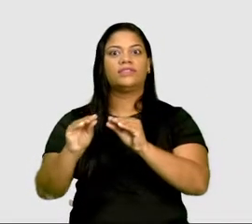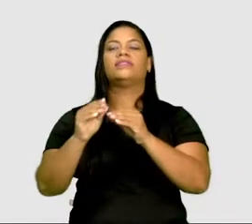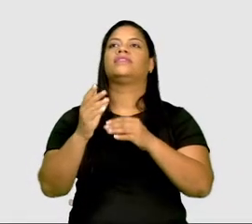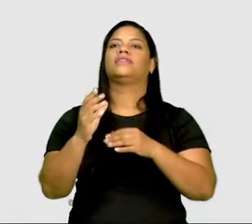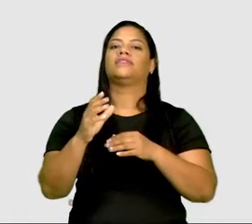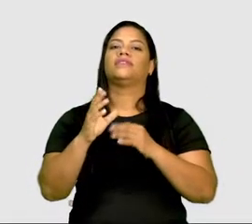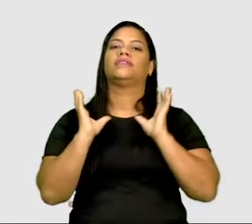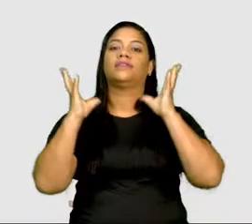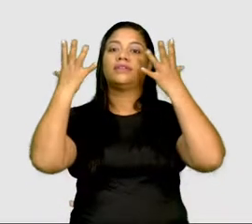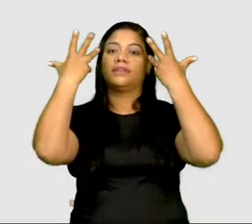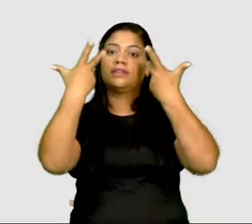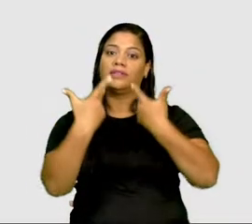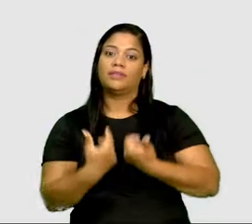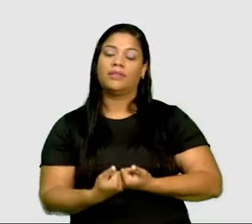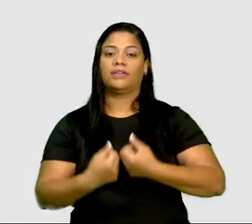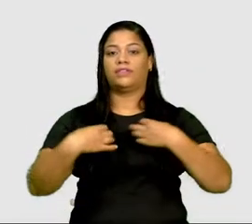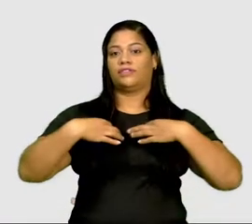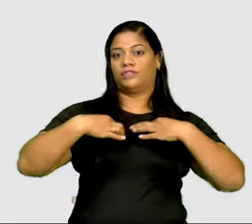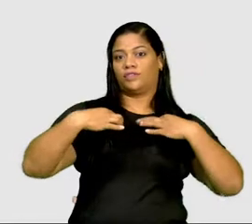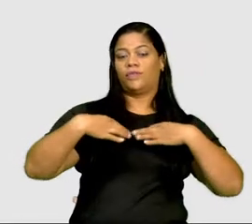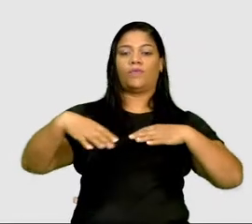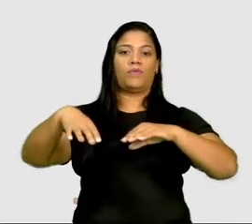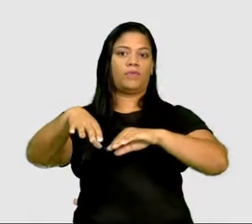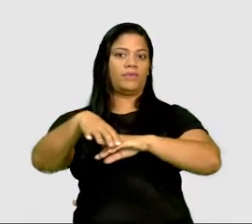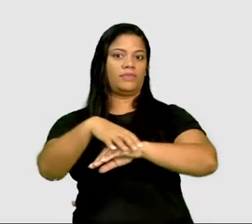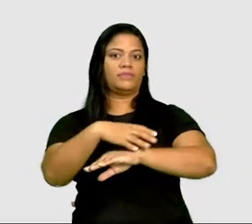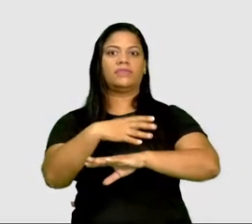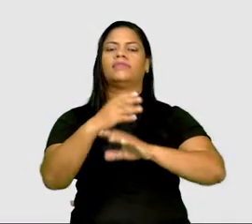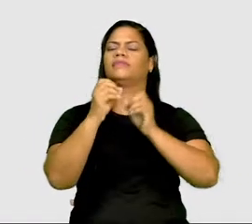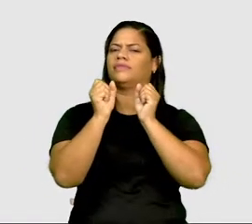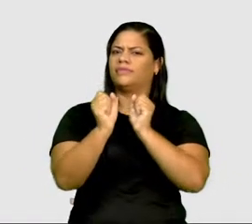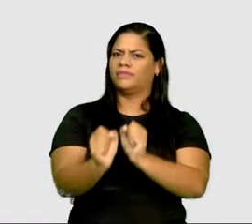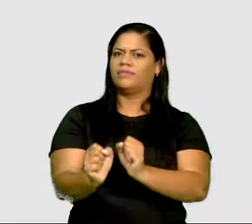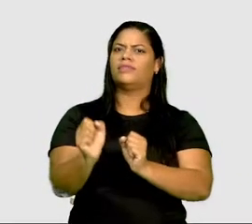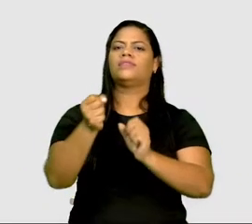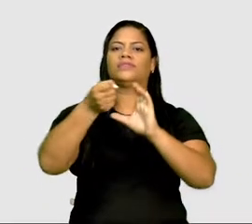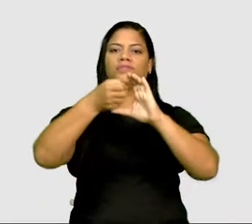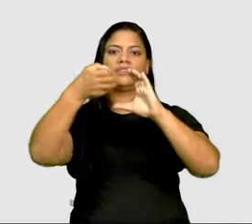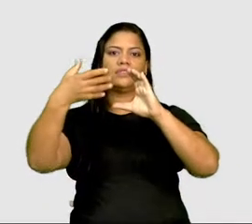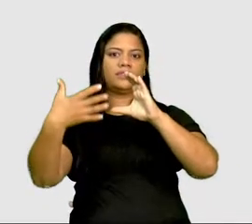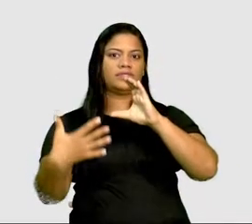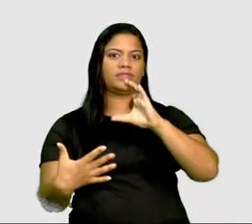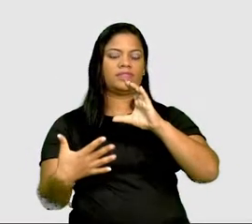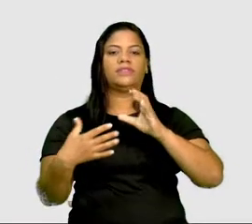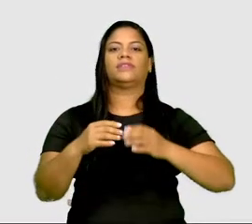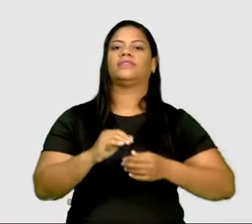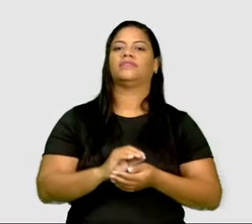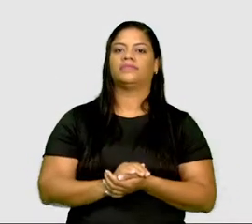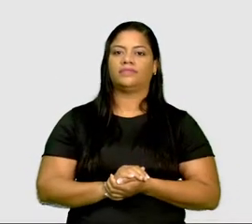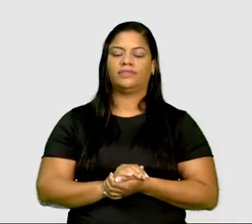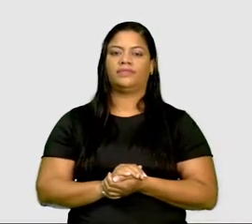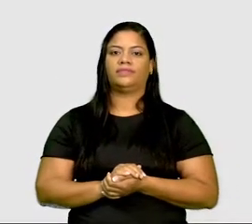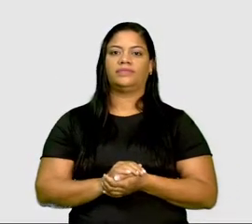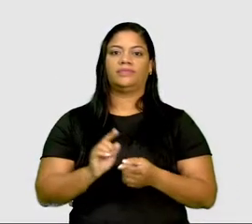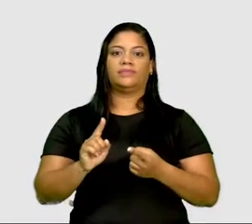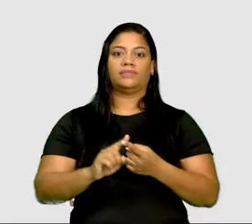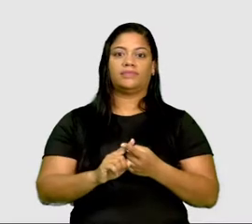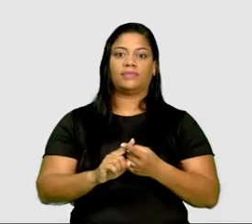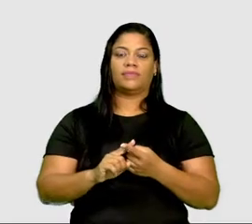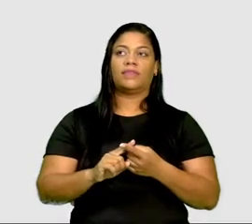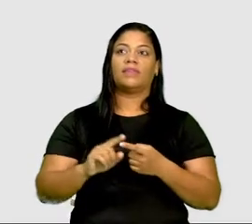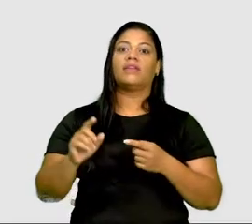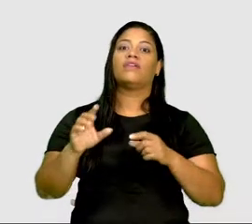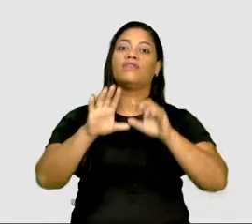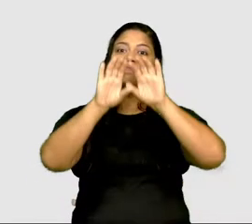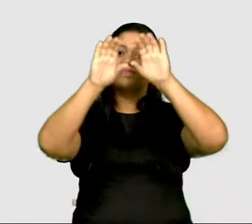roupas, calçados. E eles podem ser classificados como transporte aéreo,